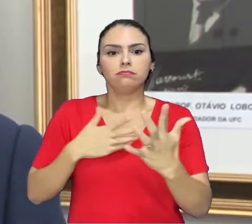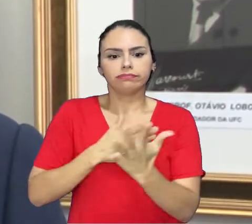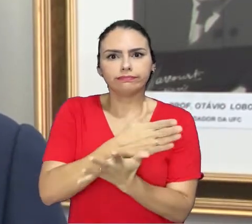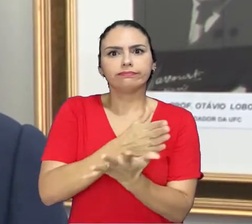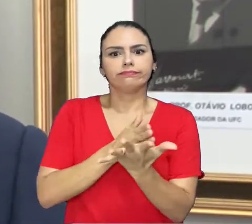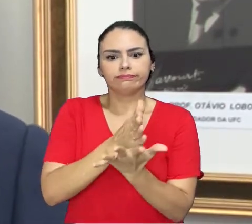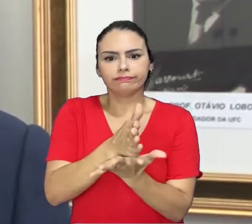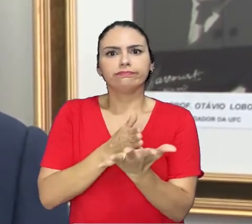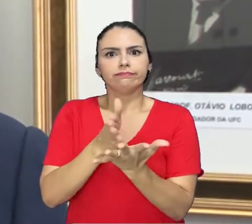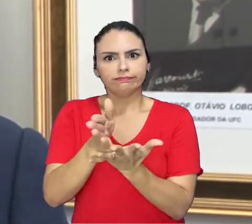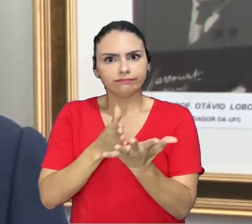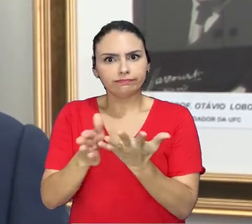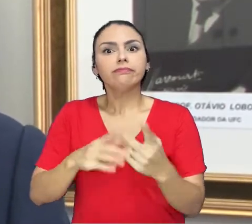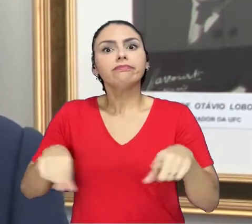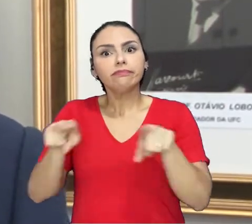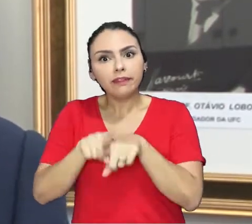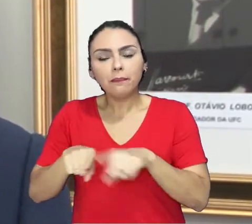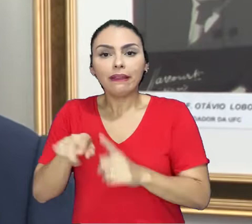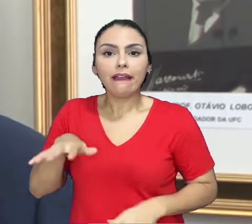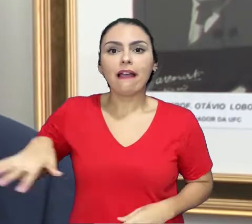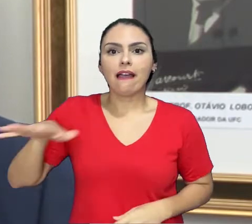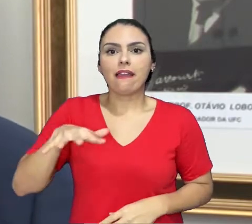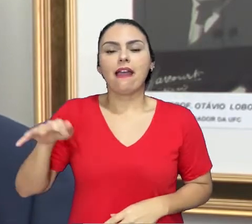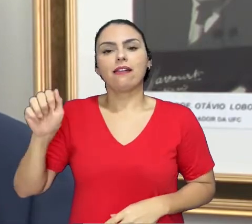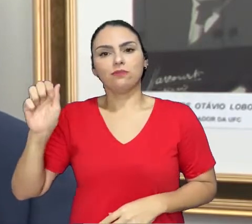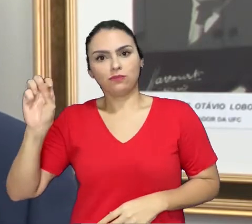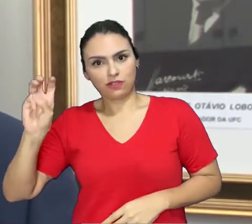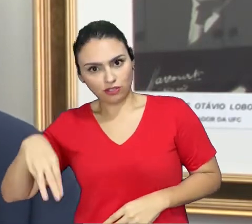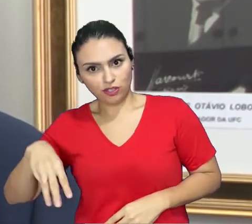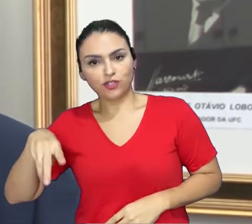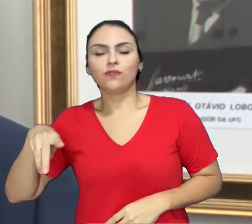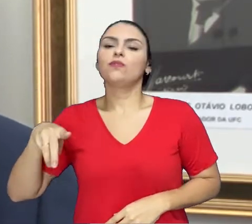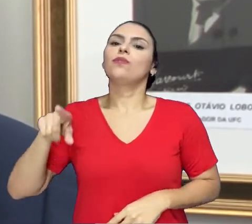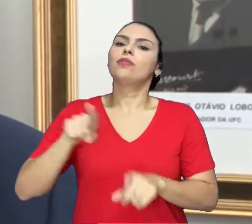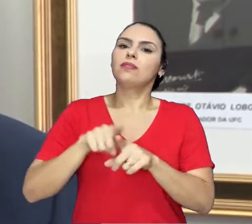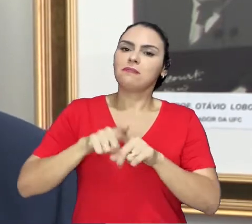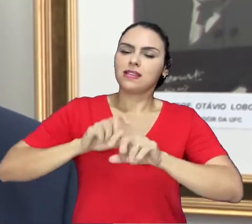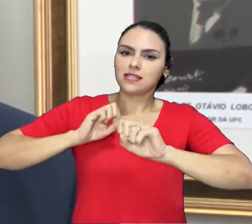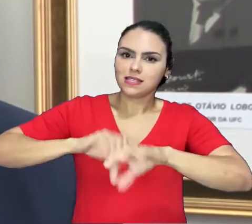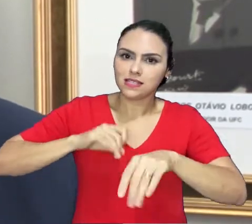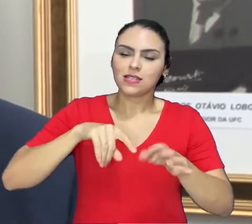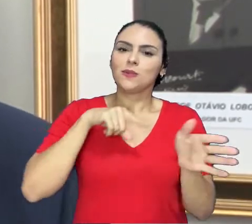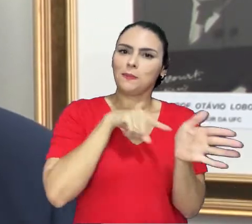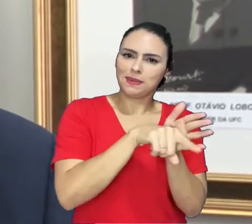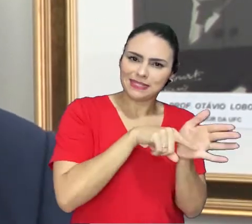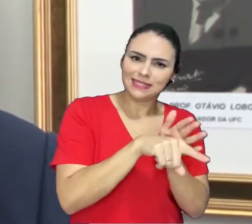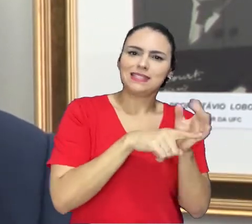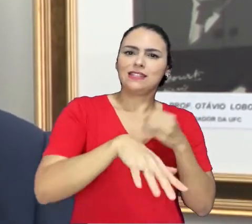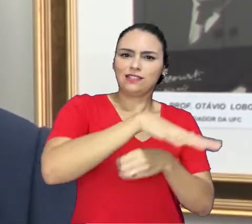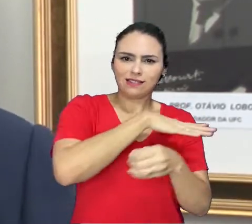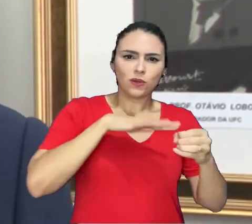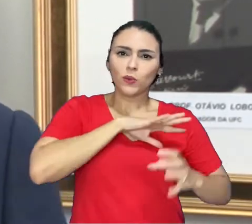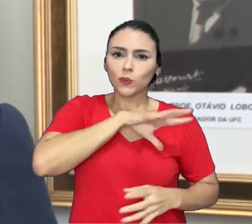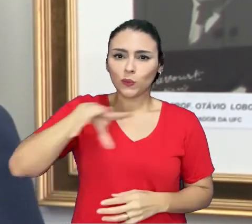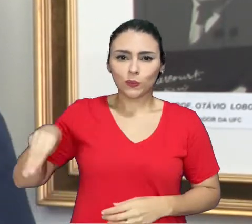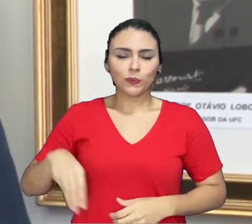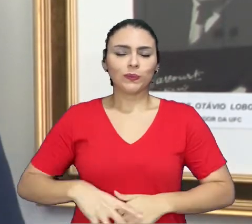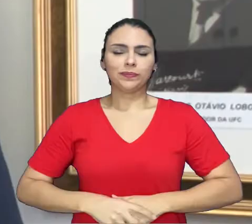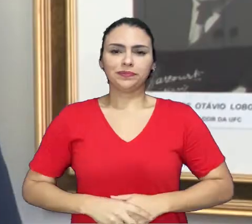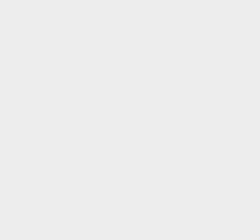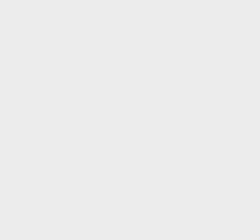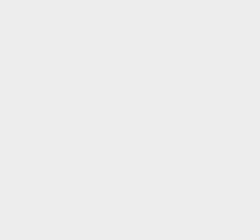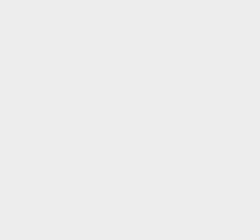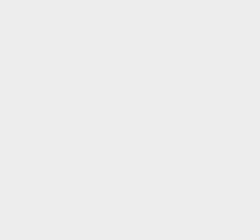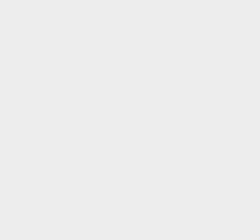analisando vários aspectos, tanto do ponto de vista relacionado com o ensino, a pesquisa e a